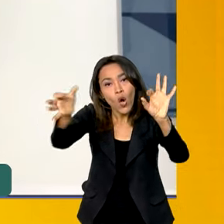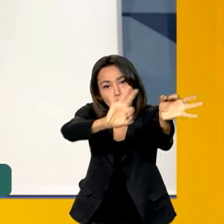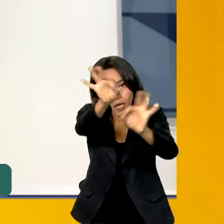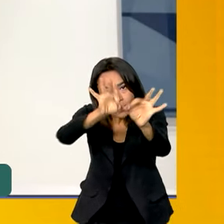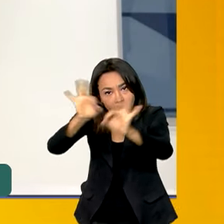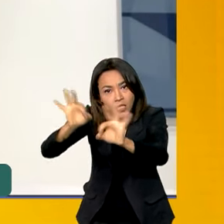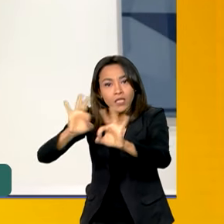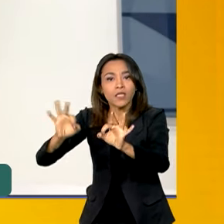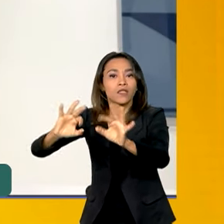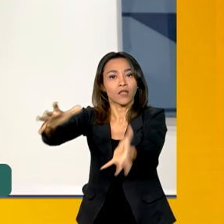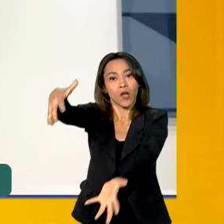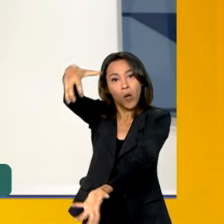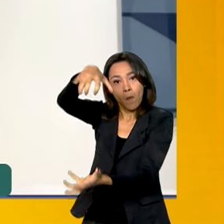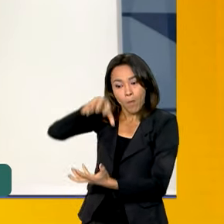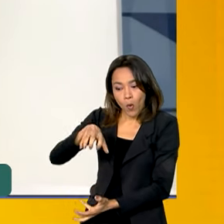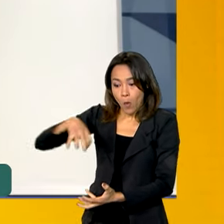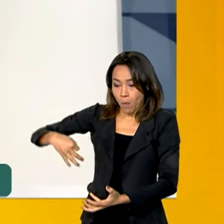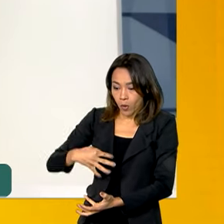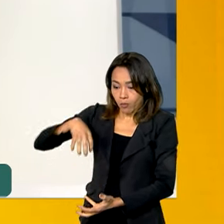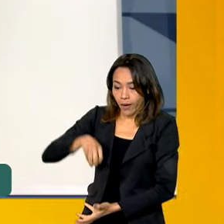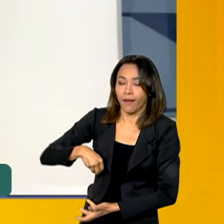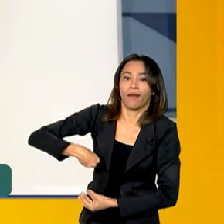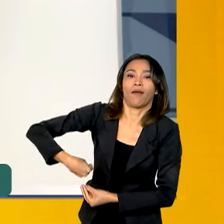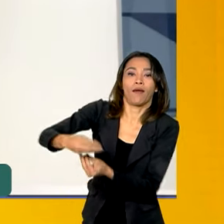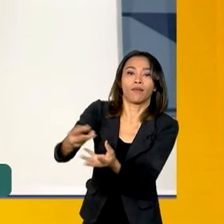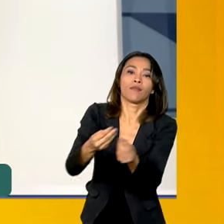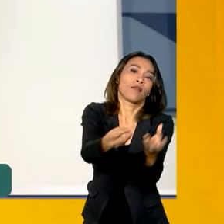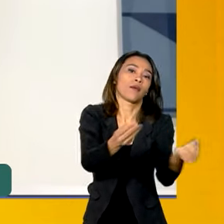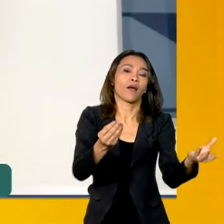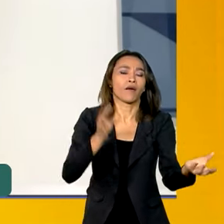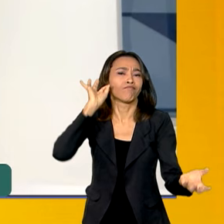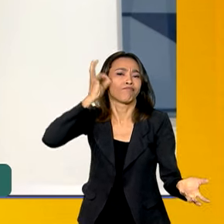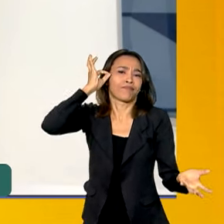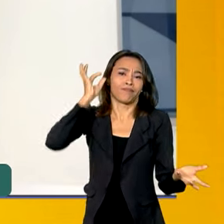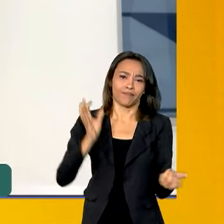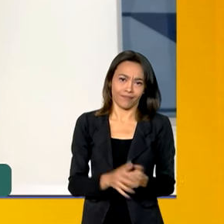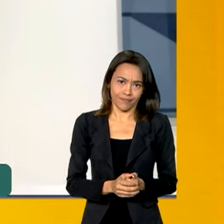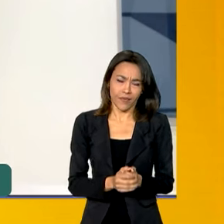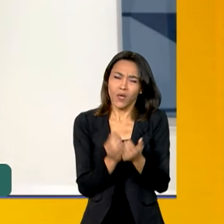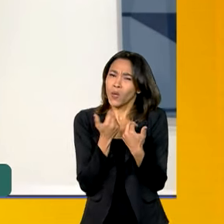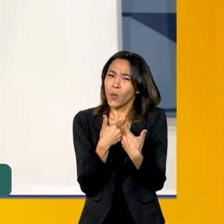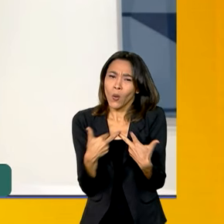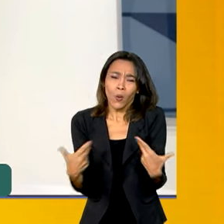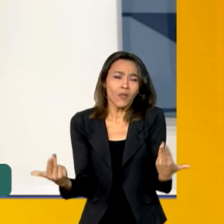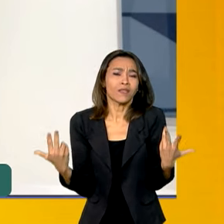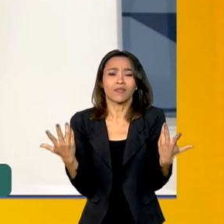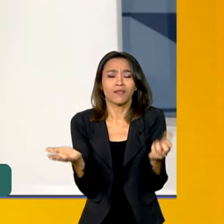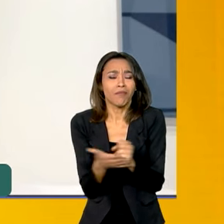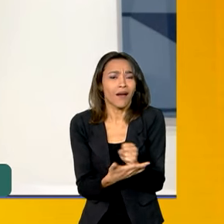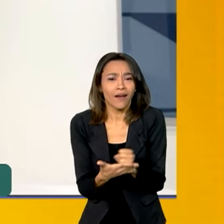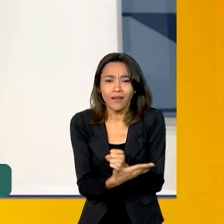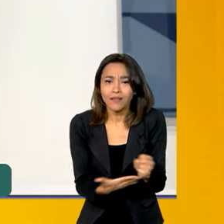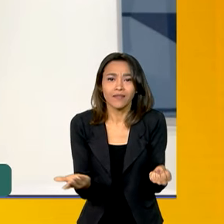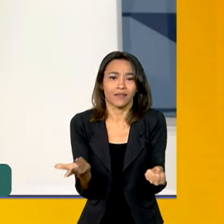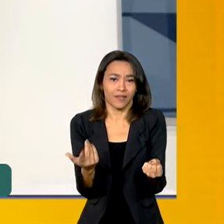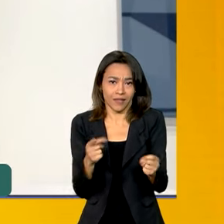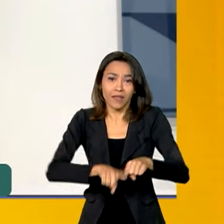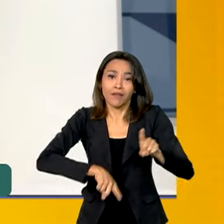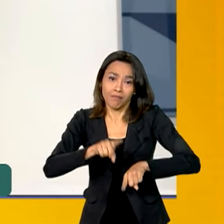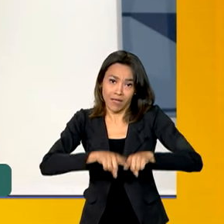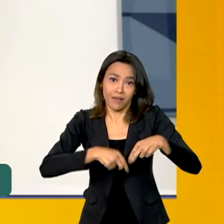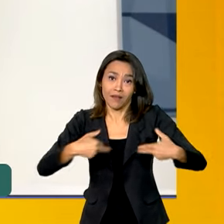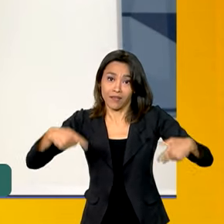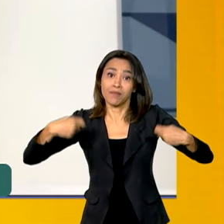fazer chegar até as pessoas com mais rapidez. Itens básicos para um ser humano, para uma pessoa, são